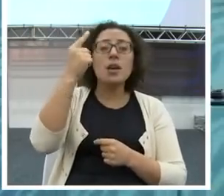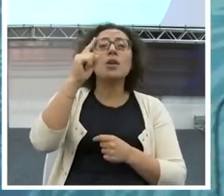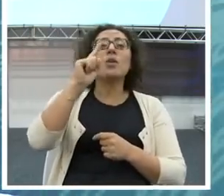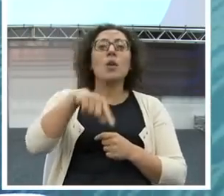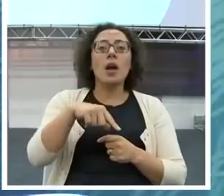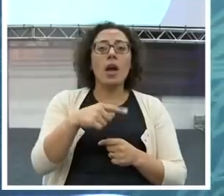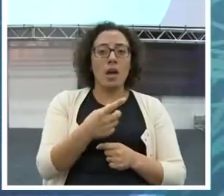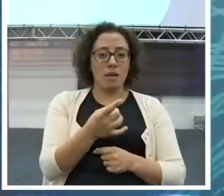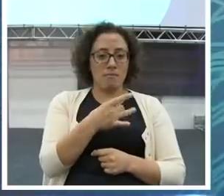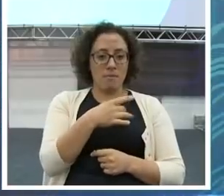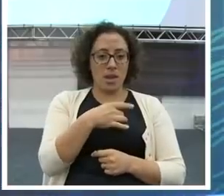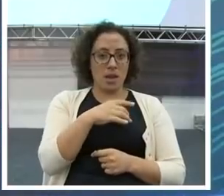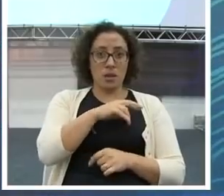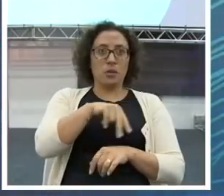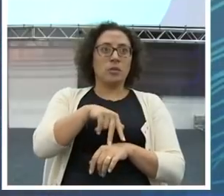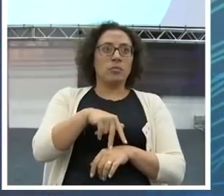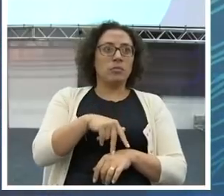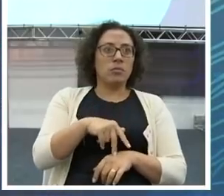é número dois?